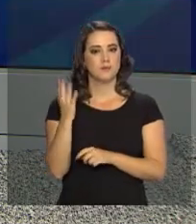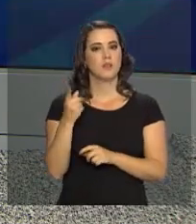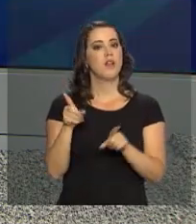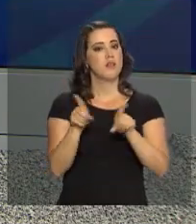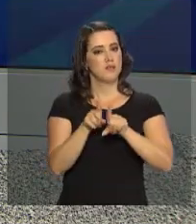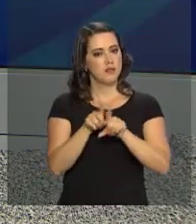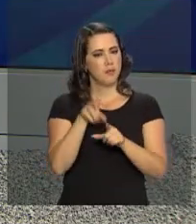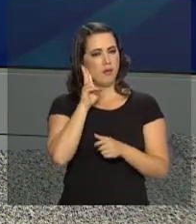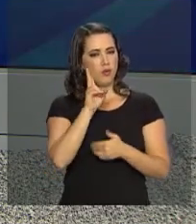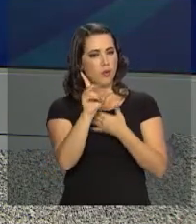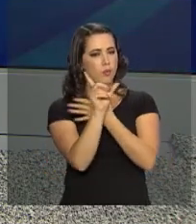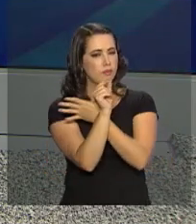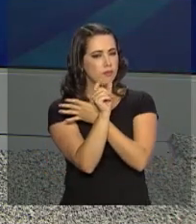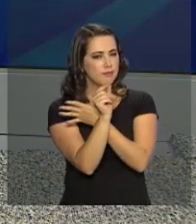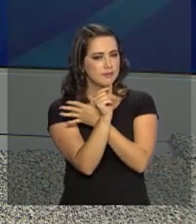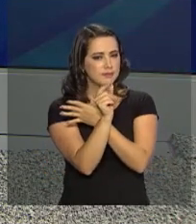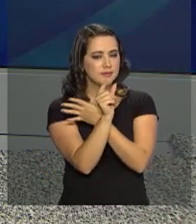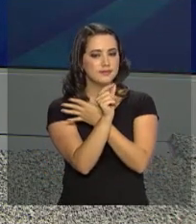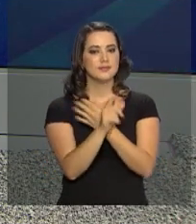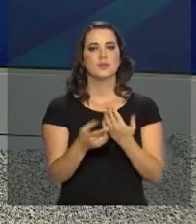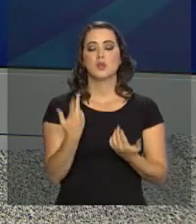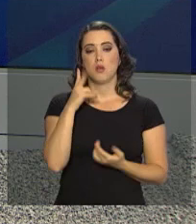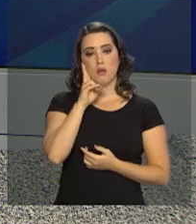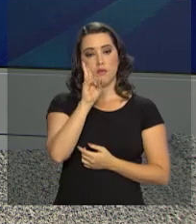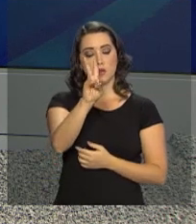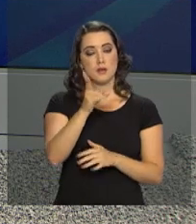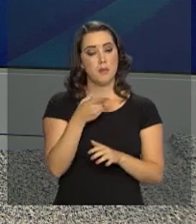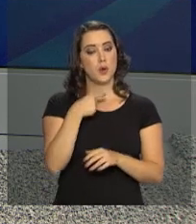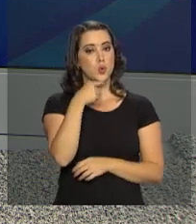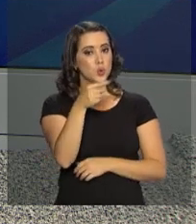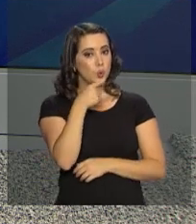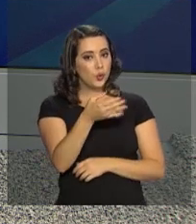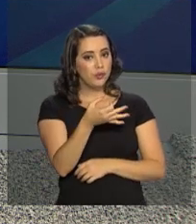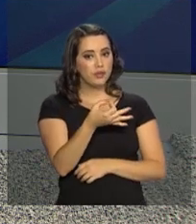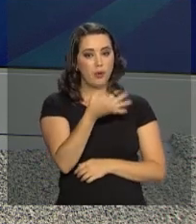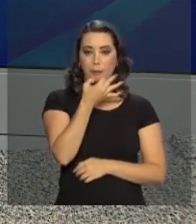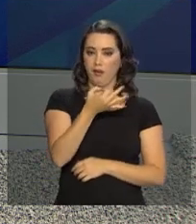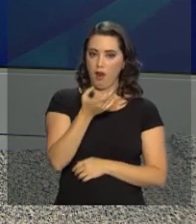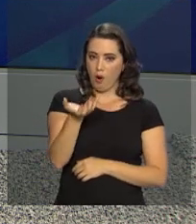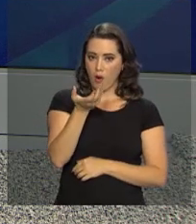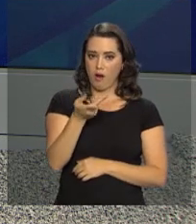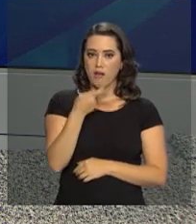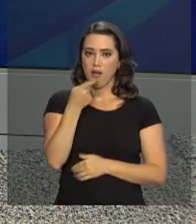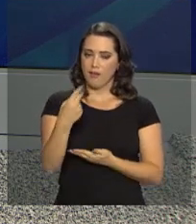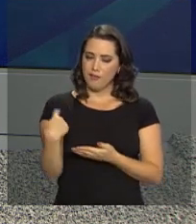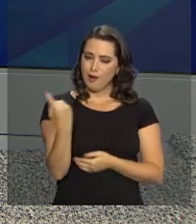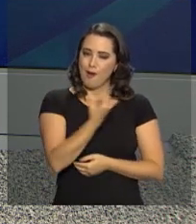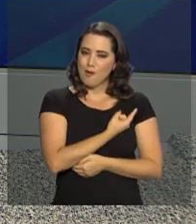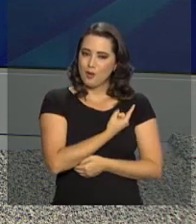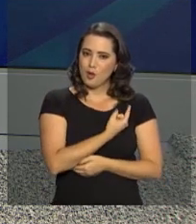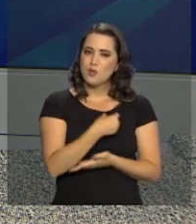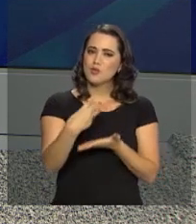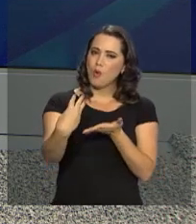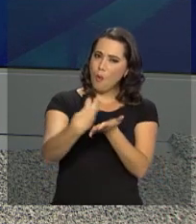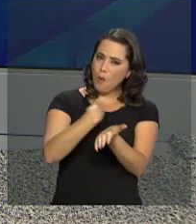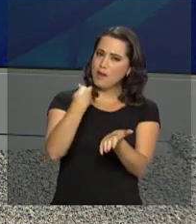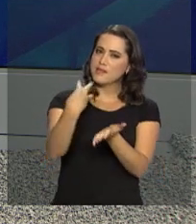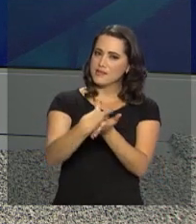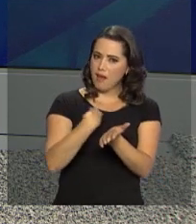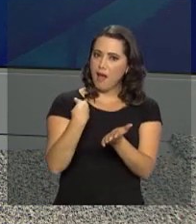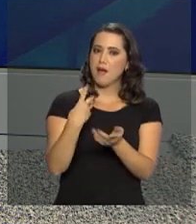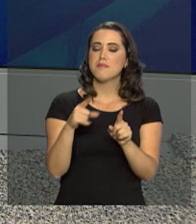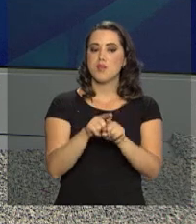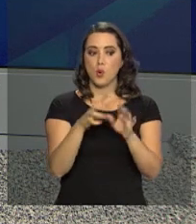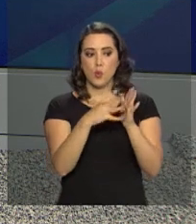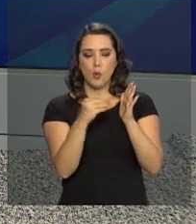YouTube. Acesse também o nosso perfil no Twitter. Você pode mandar suas sugestões de reportagens e dúvidas sobre programas e ações do governo federal